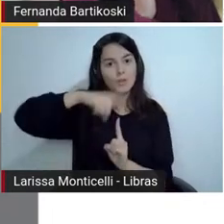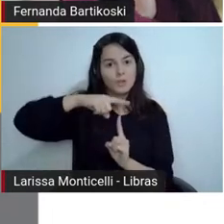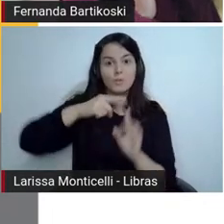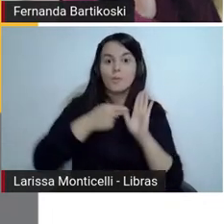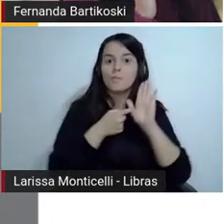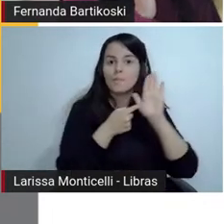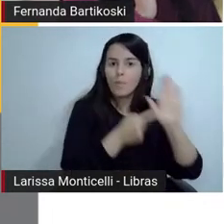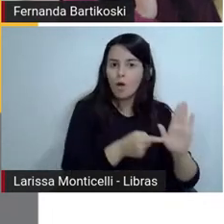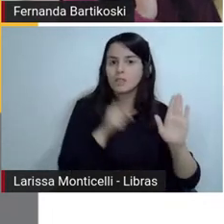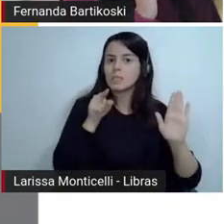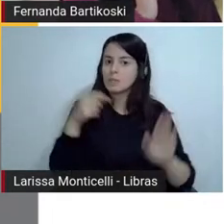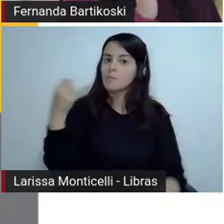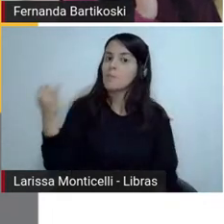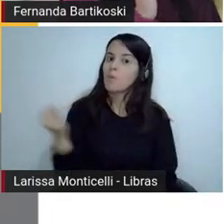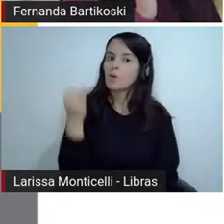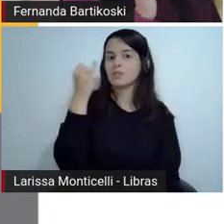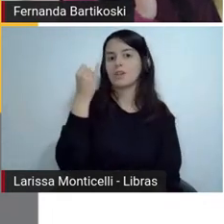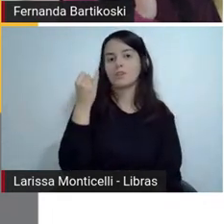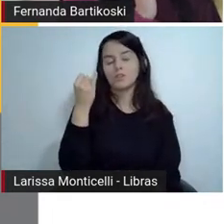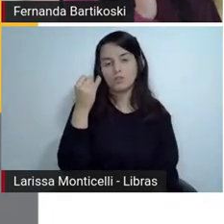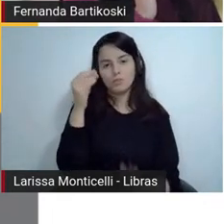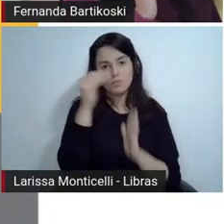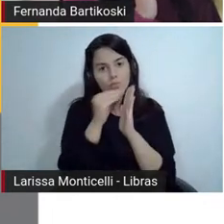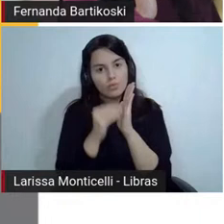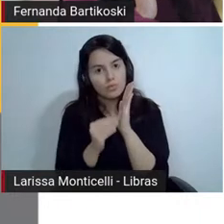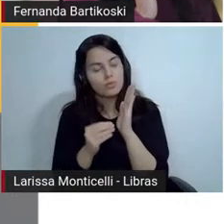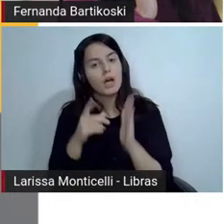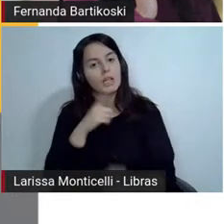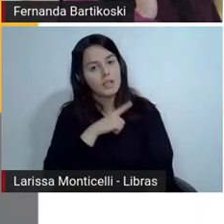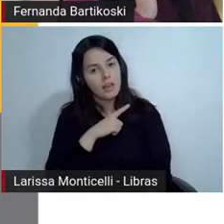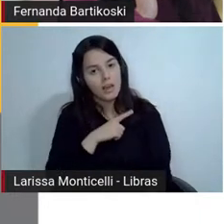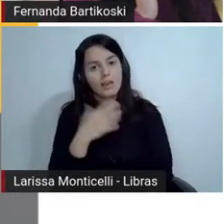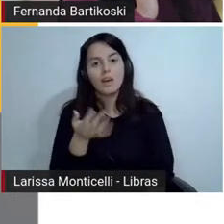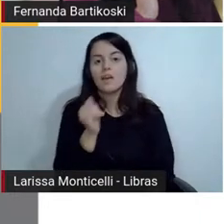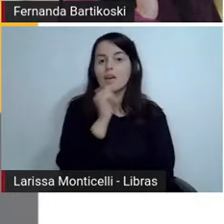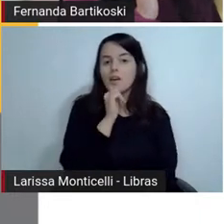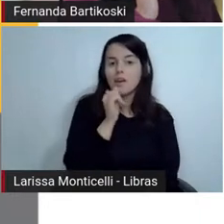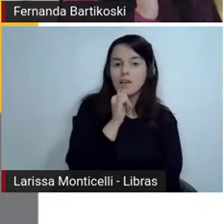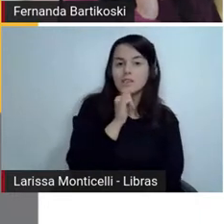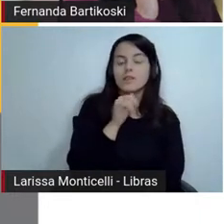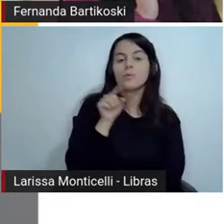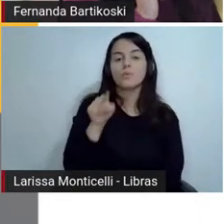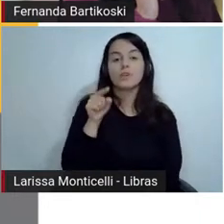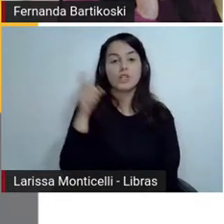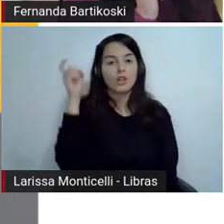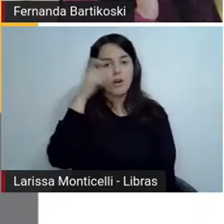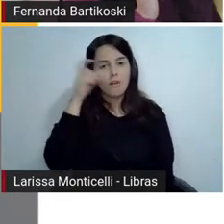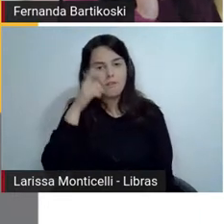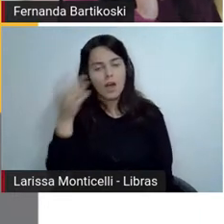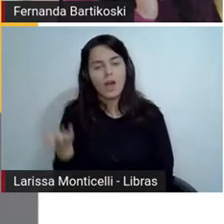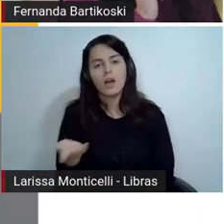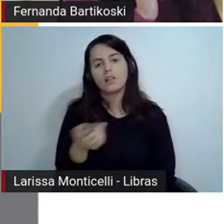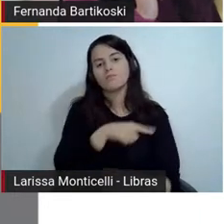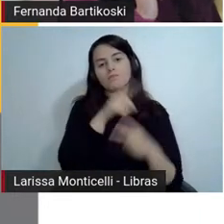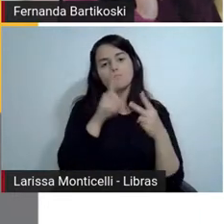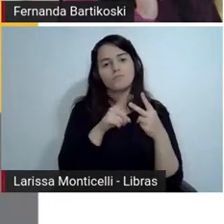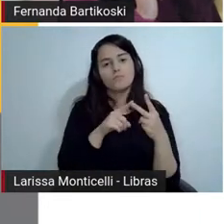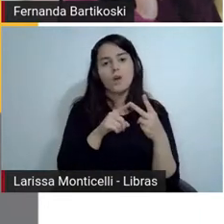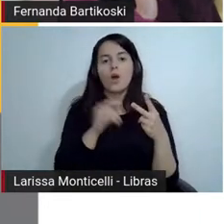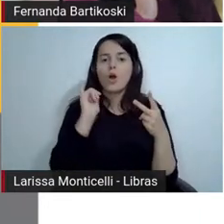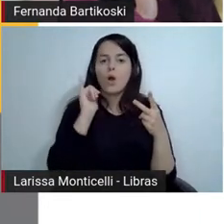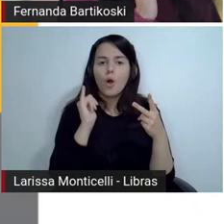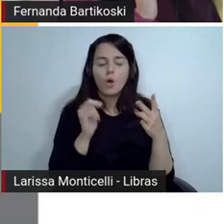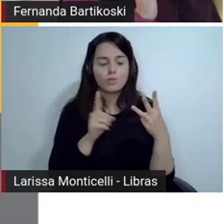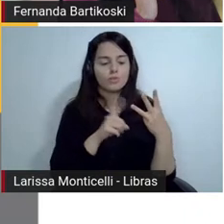para estarem lá, né? É o conto, a romance, a novela, a narrativa de detetive, como a gente vai